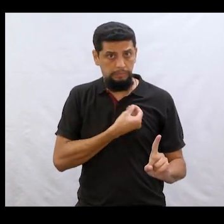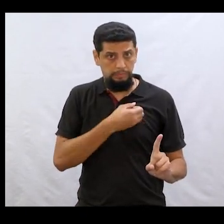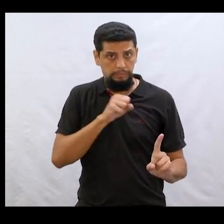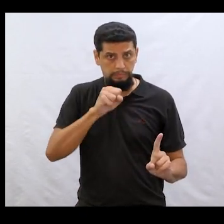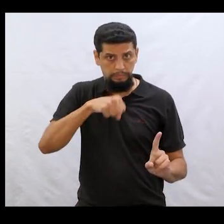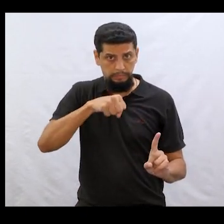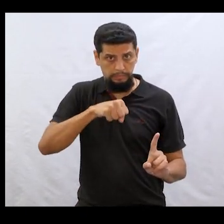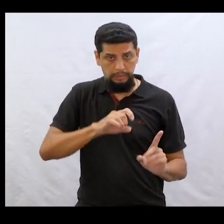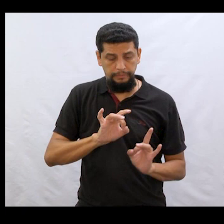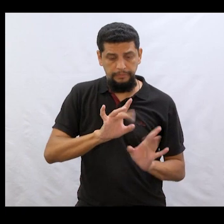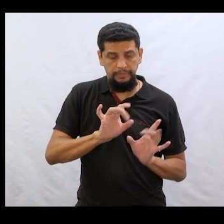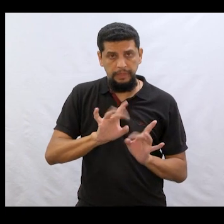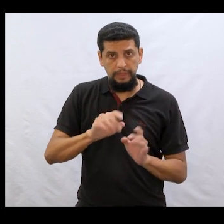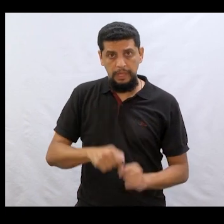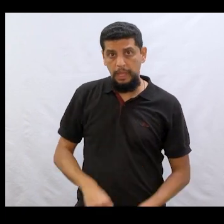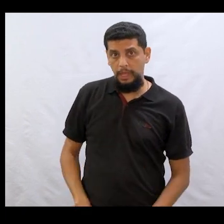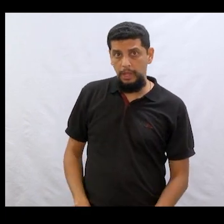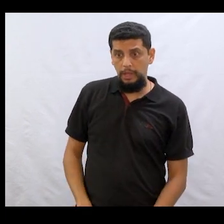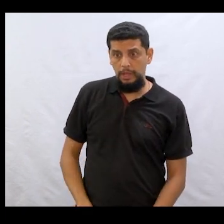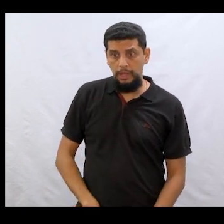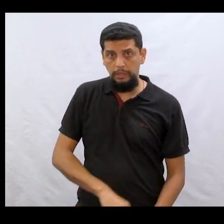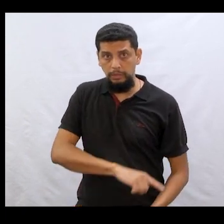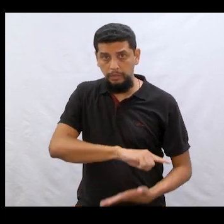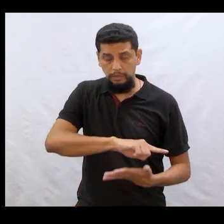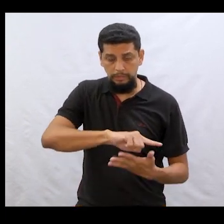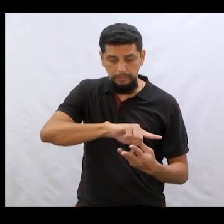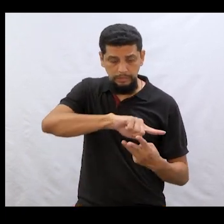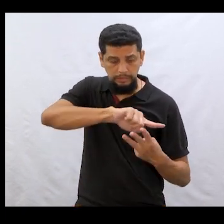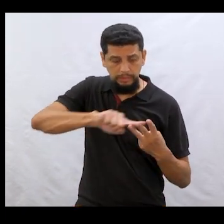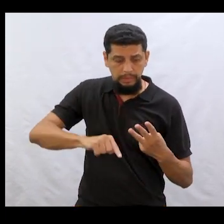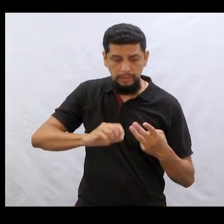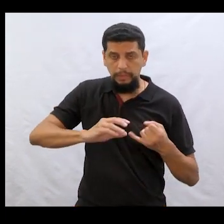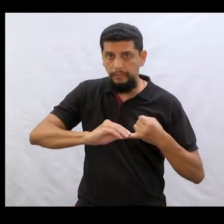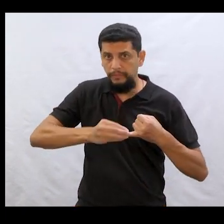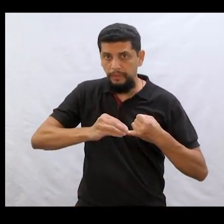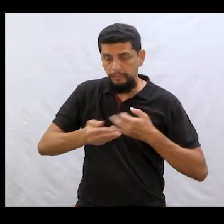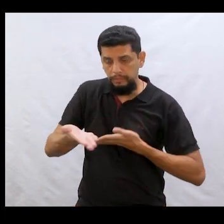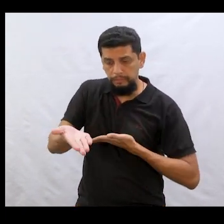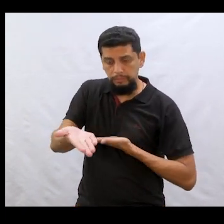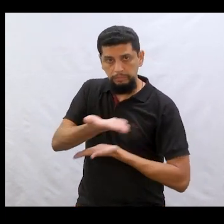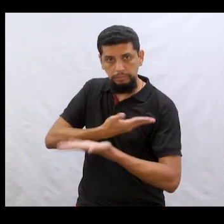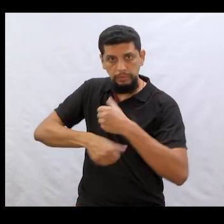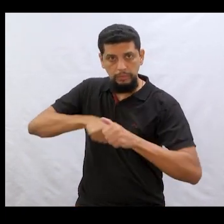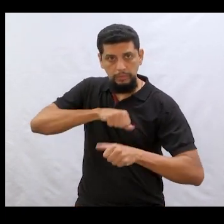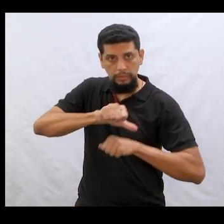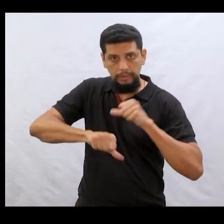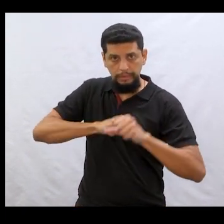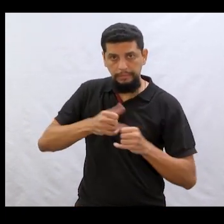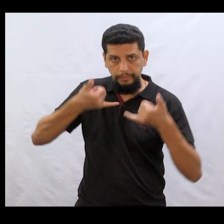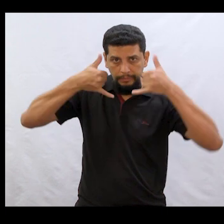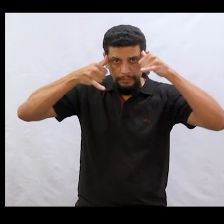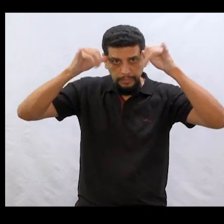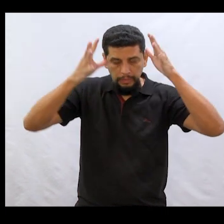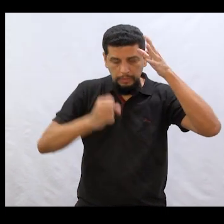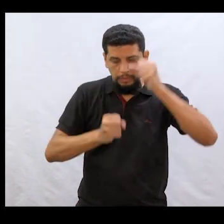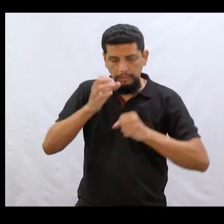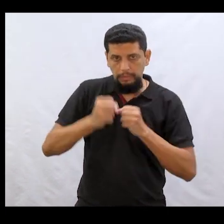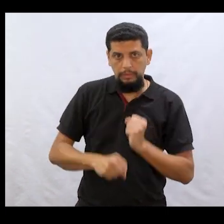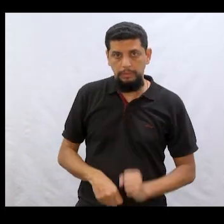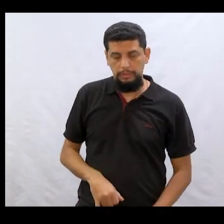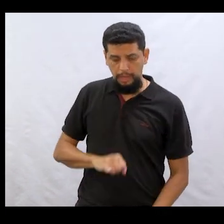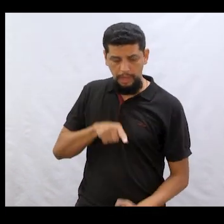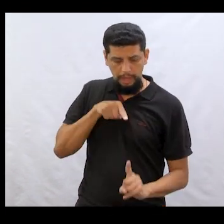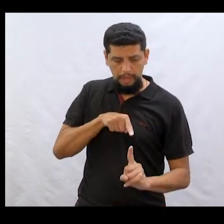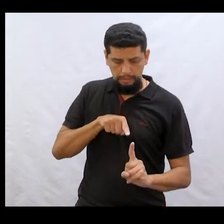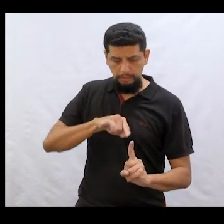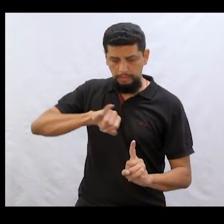Daí o velho falou. Eu te dou três feijões mágicos para essa vaquinha. Daí o João